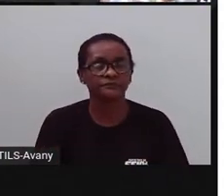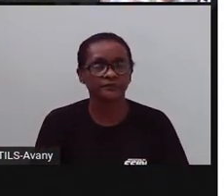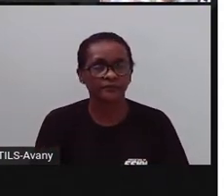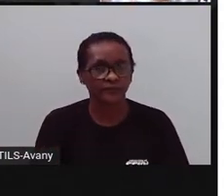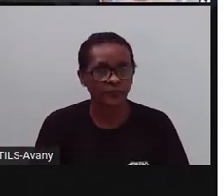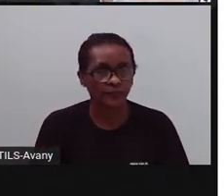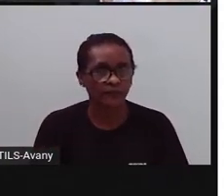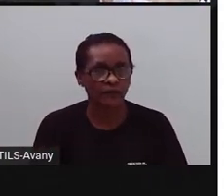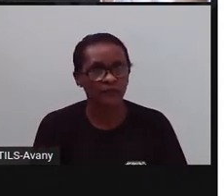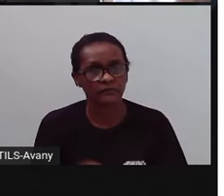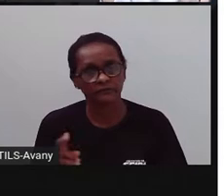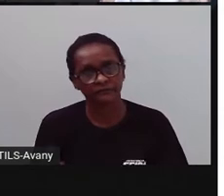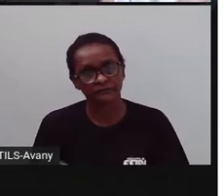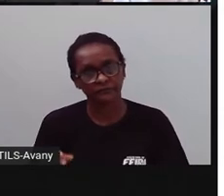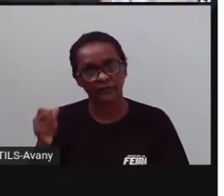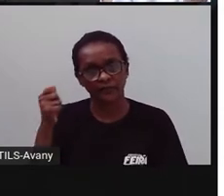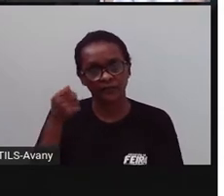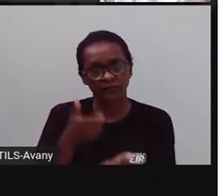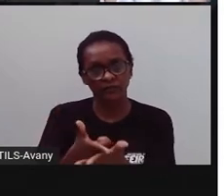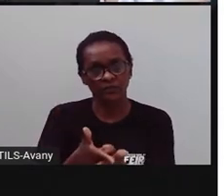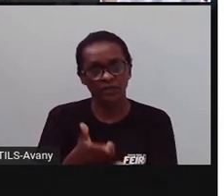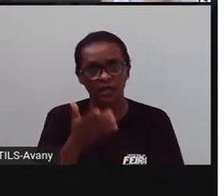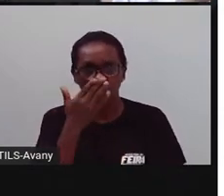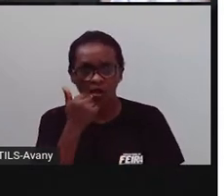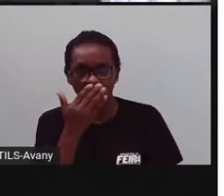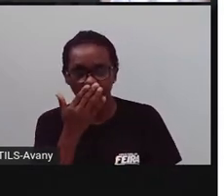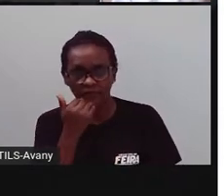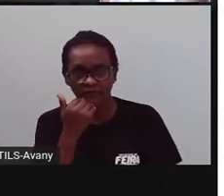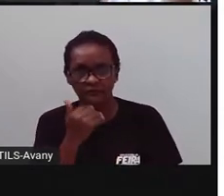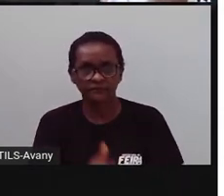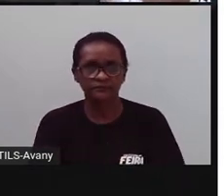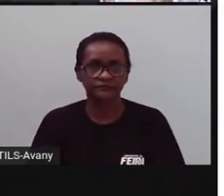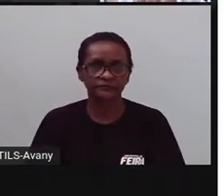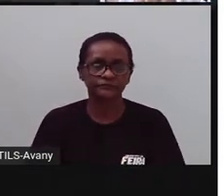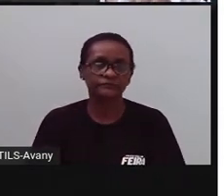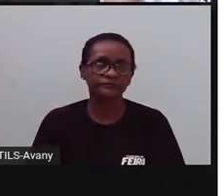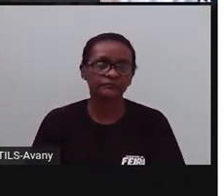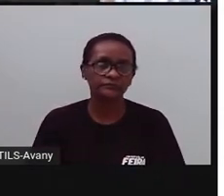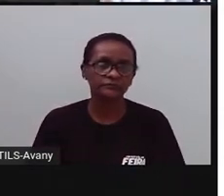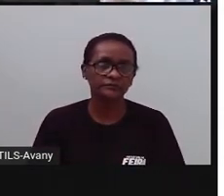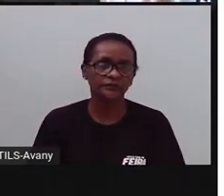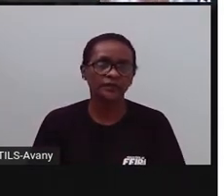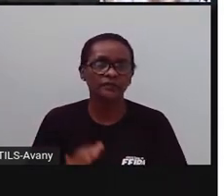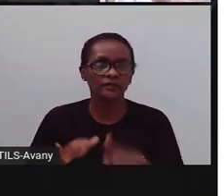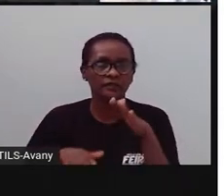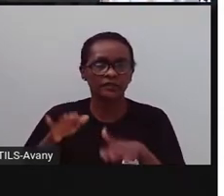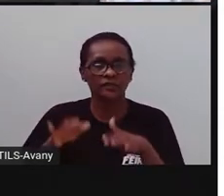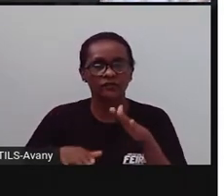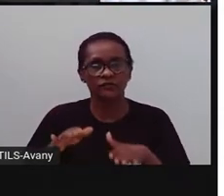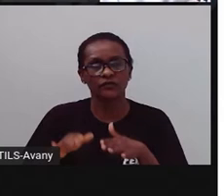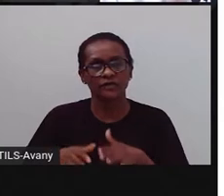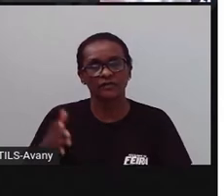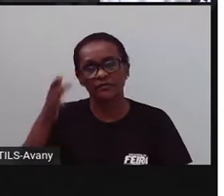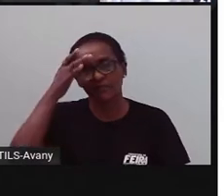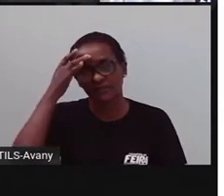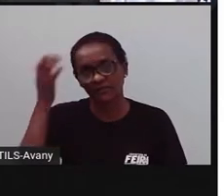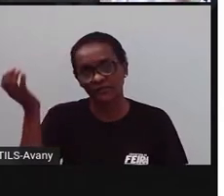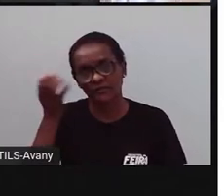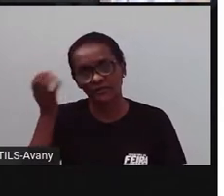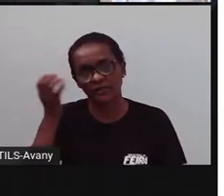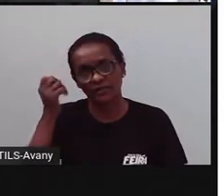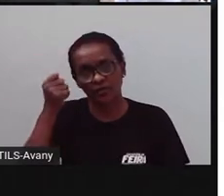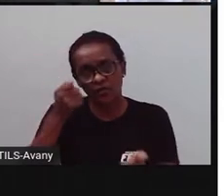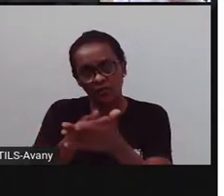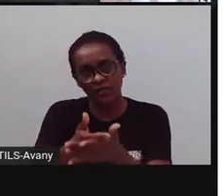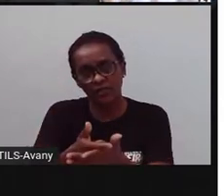Comprar alimentos, né? Lá no centro de abastecimento. Tem pessoas, comerciantes, que vão lá no Feira Guai